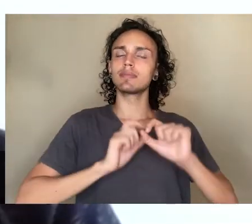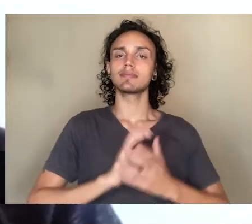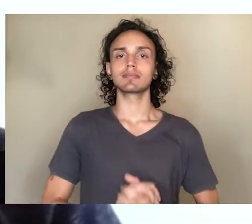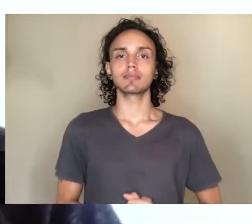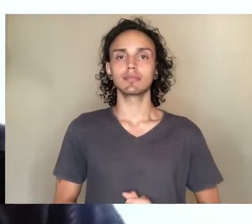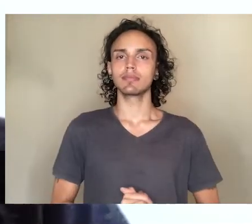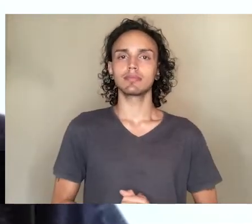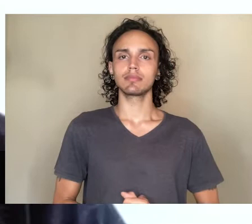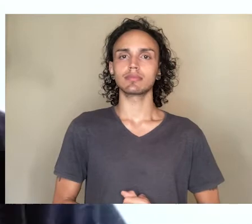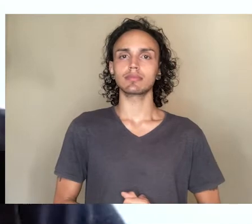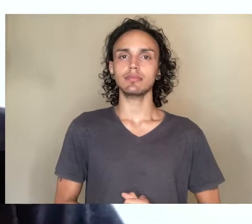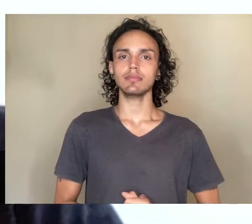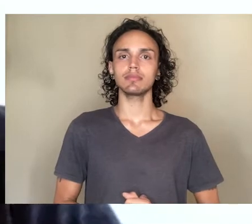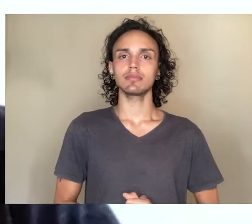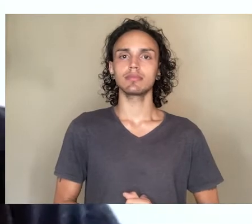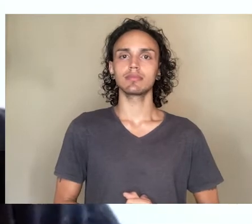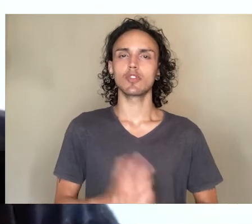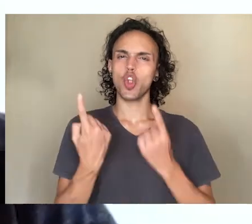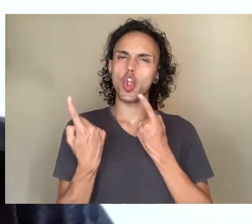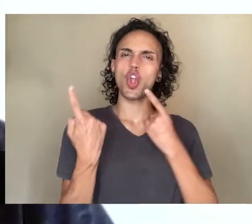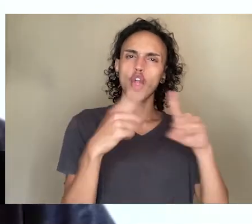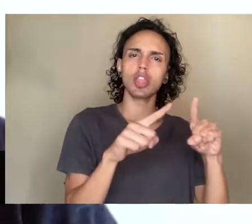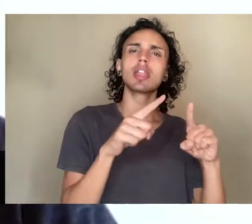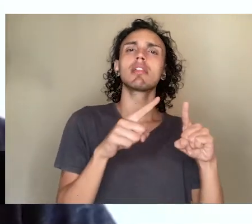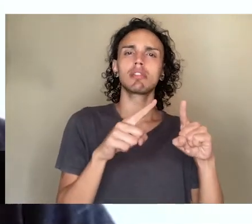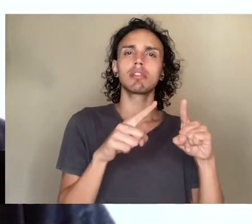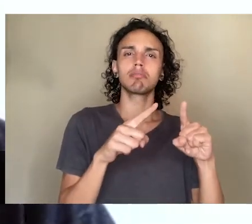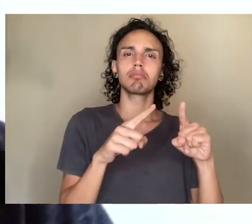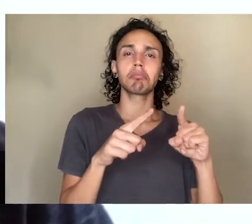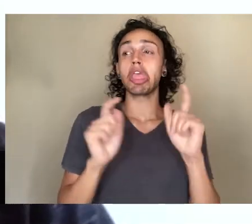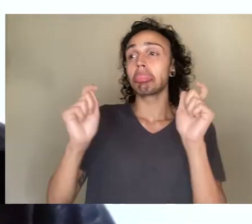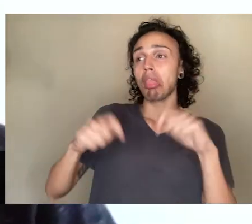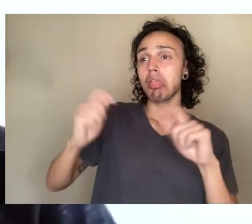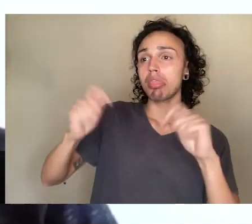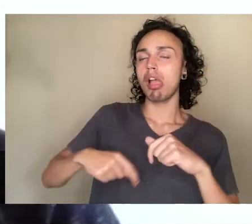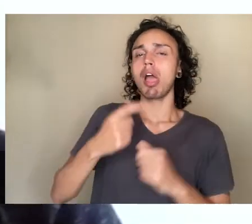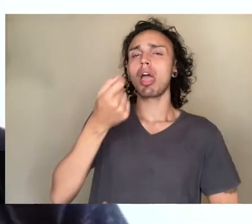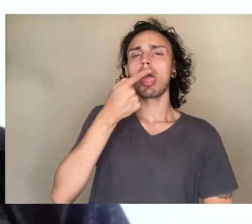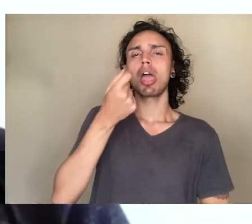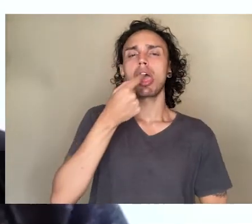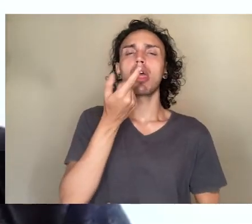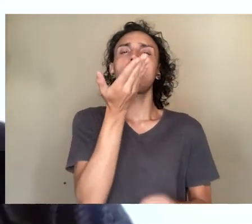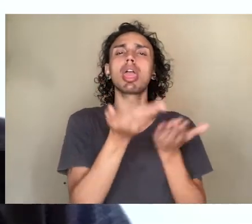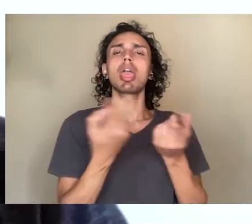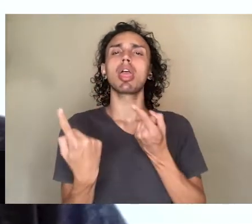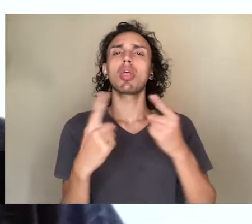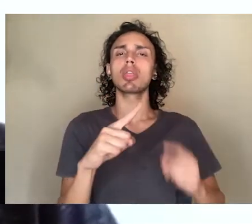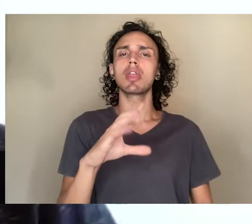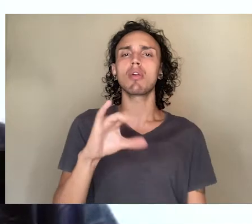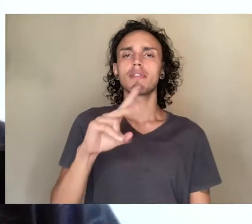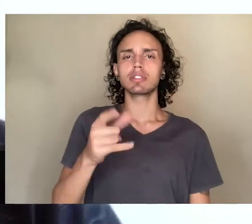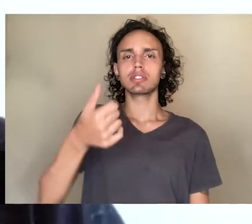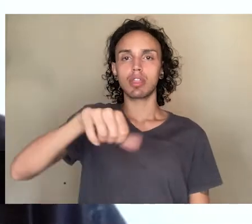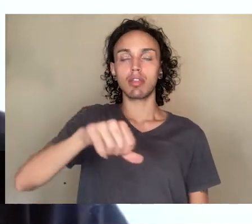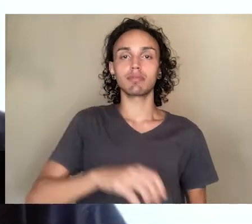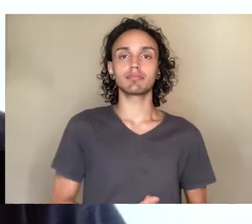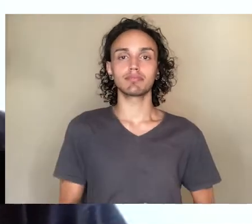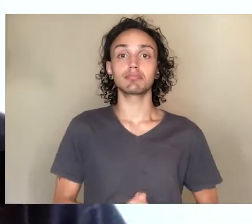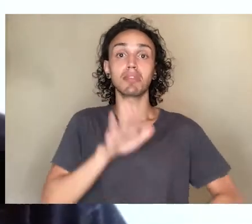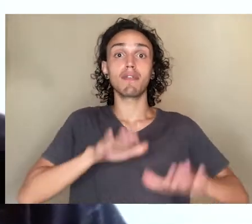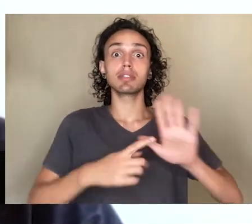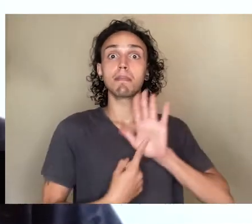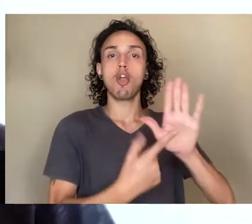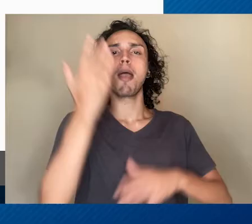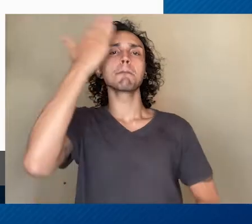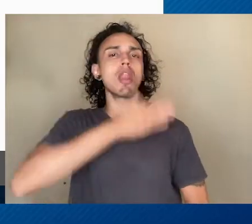fragilizar esse discurso em defesa do tratamento precoce. Então, eles trazem ou contestam isso com outros